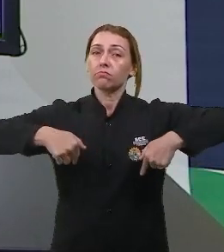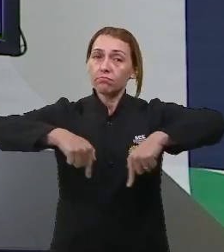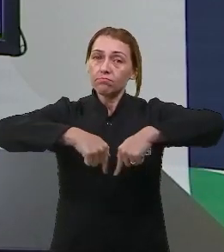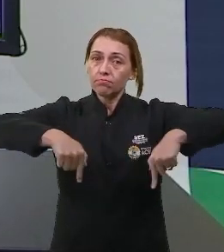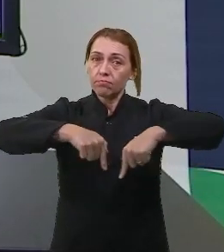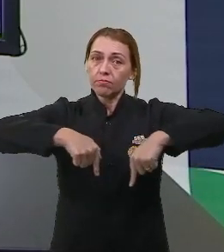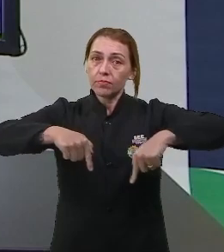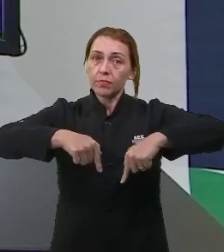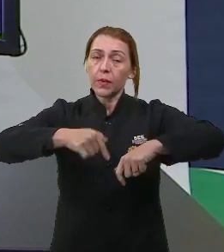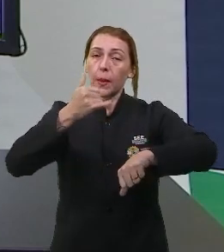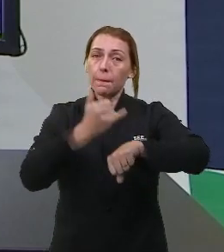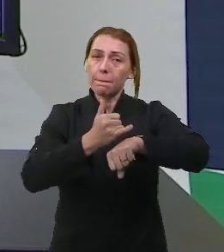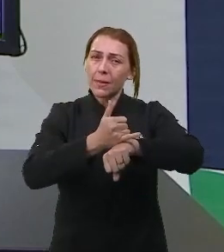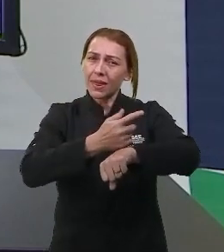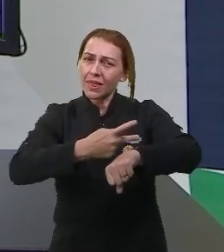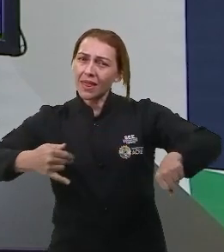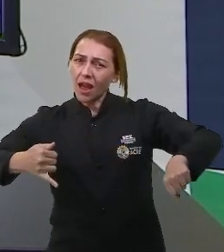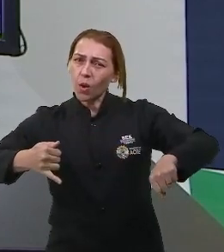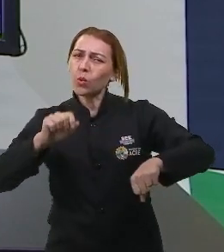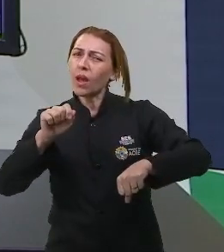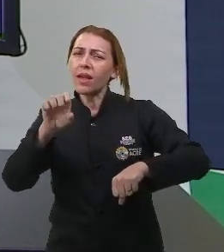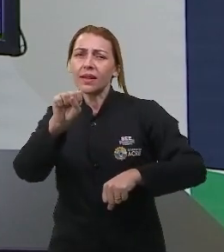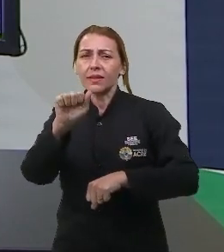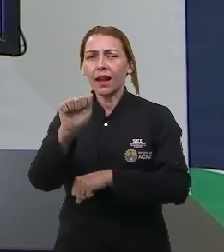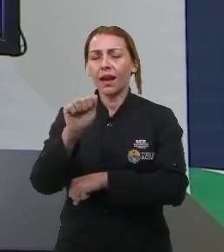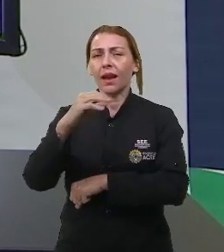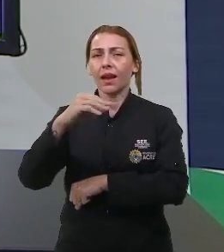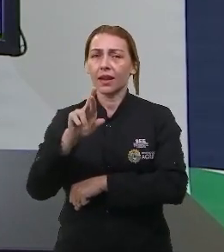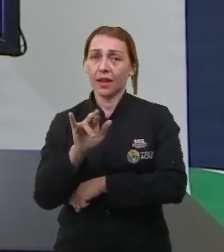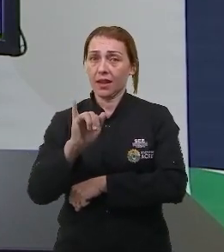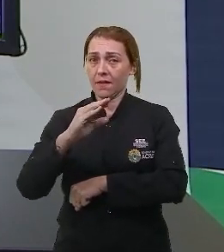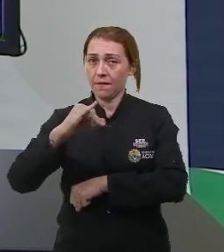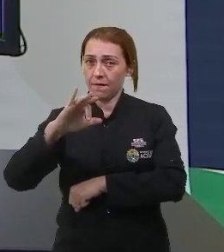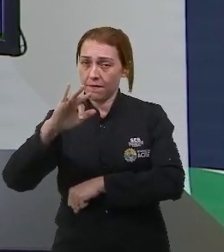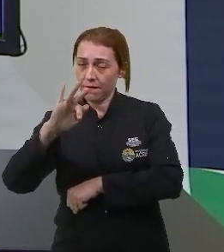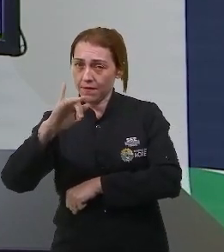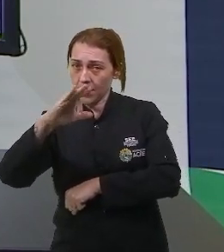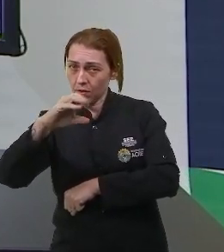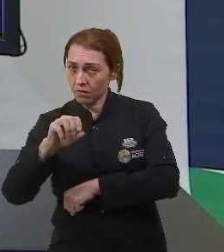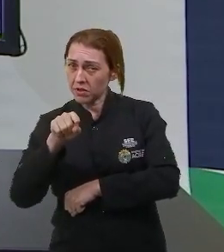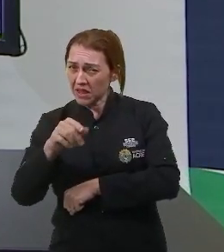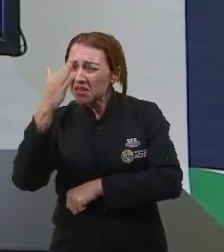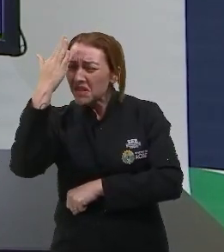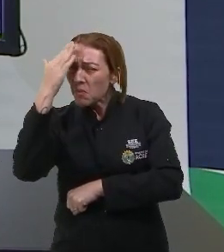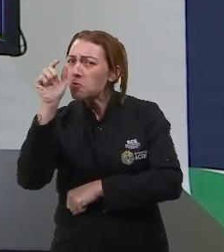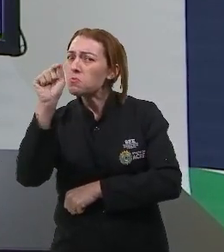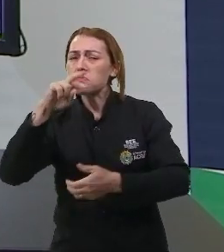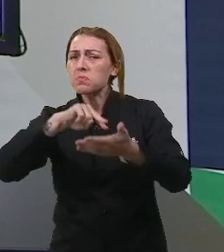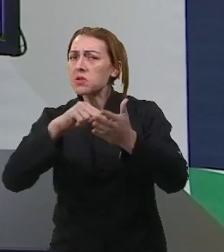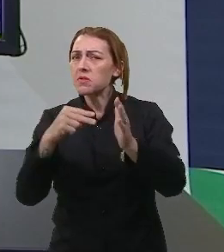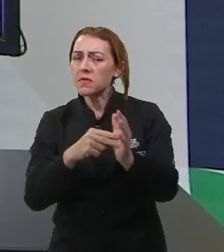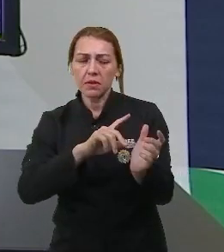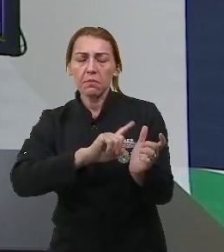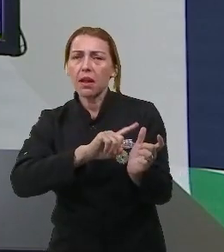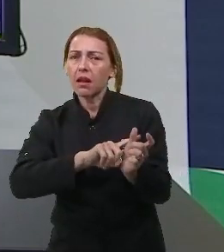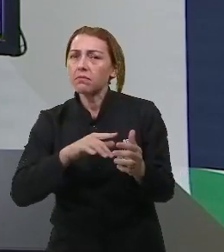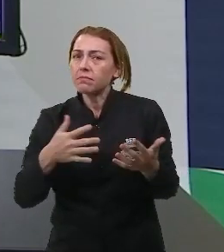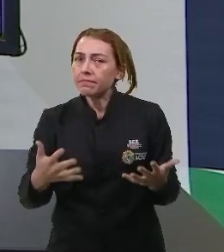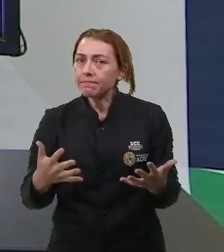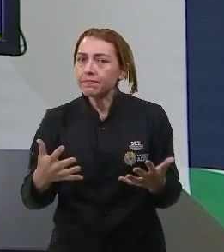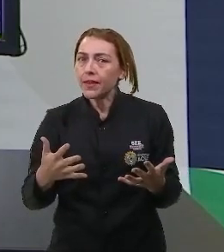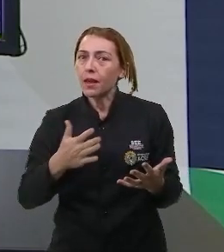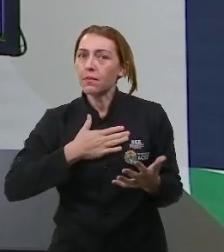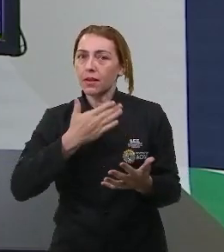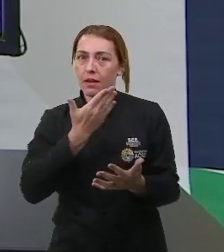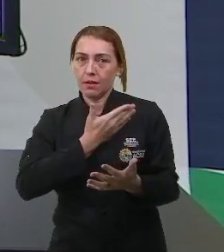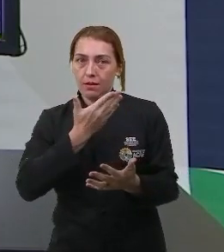metal de sacrifício. E aí, você faz alguma ideia do que que é um metal de sacrifício? Ó, minha